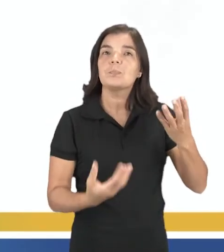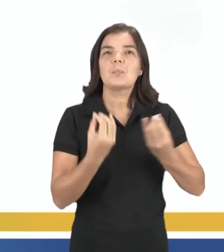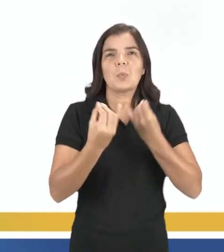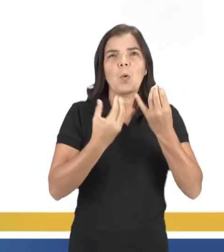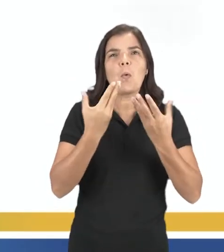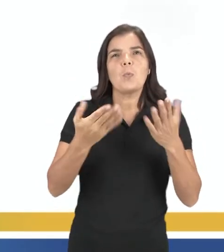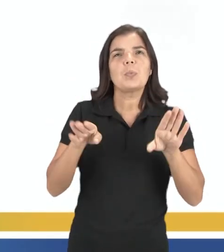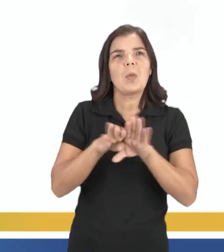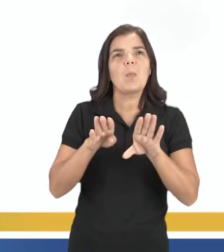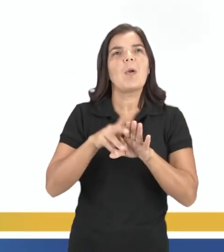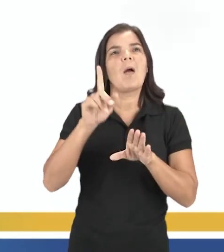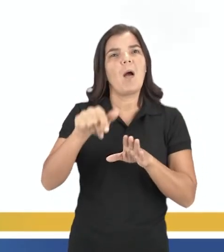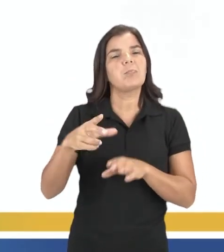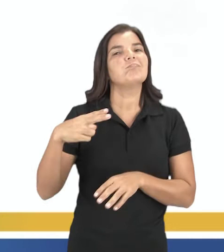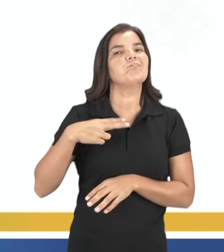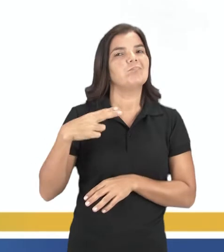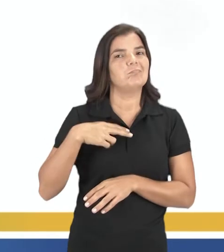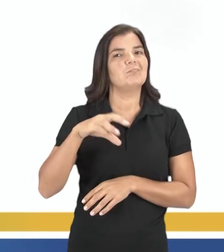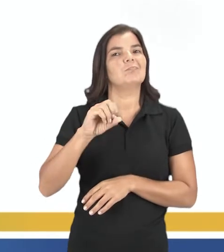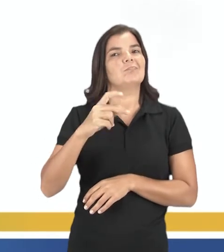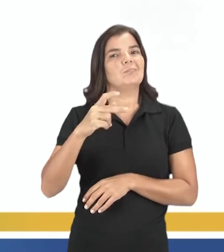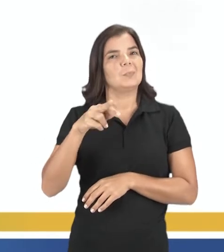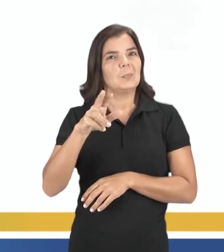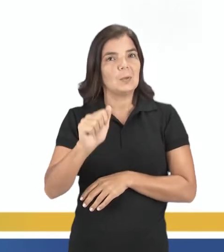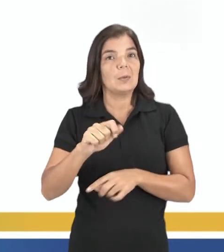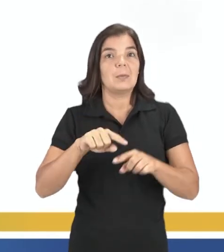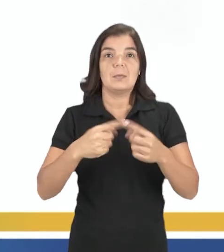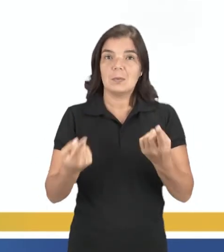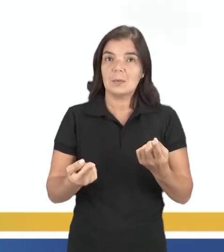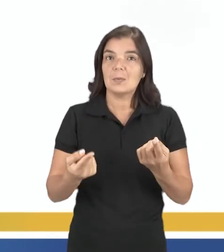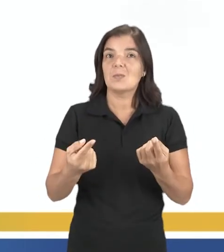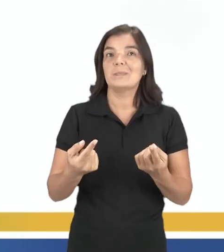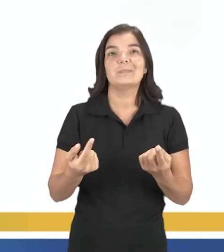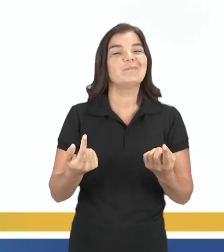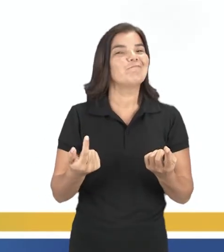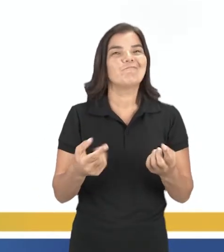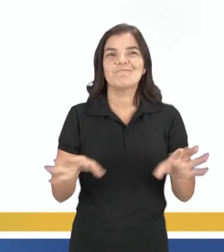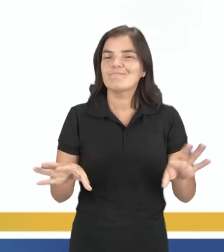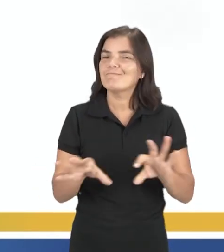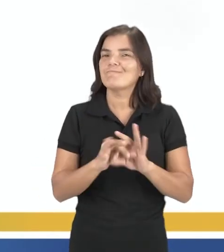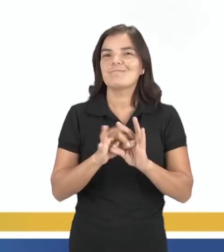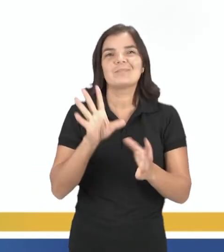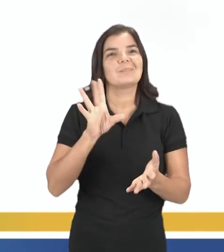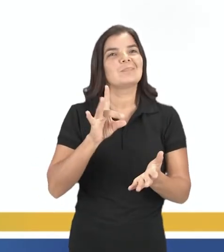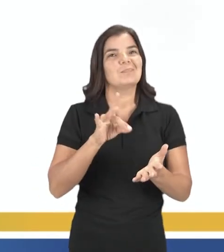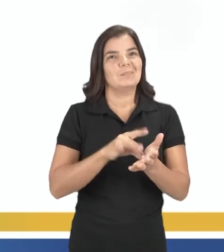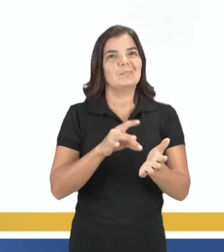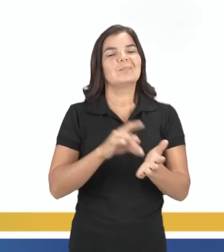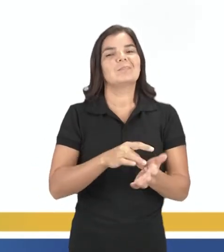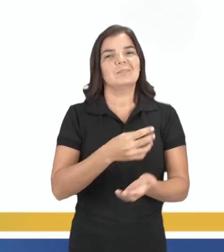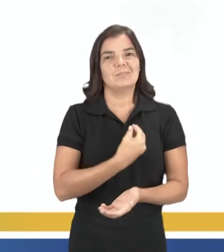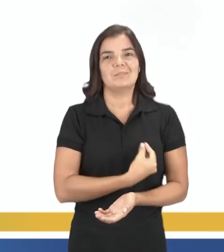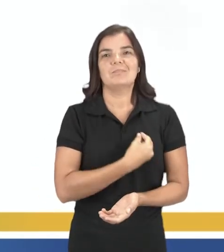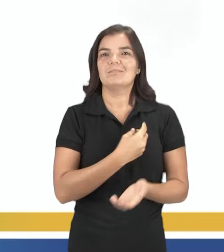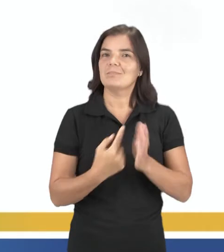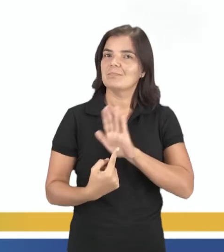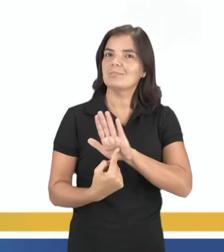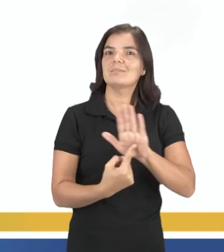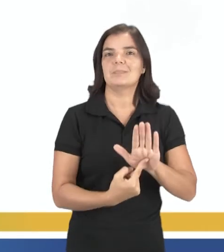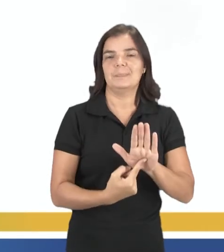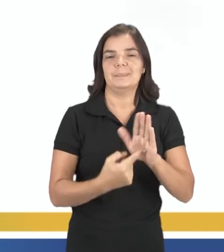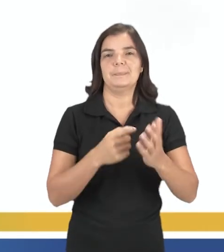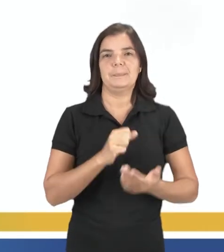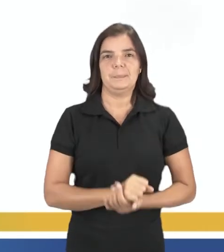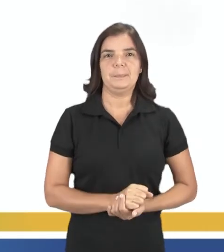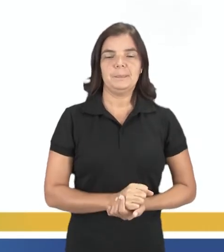como fio condutor também é uma particularidade da ópera, entretanto não está vinculada à originalidade que o